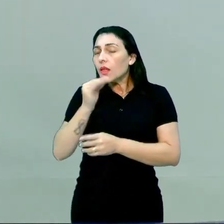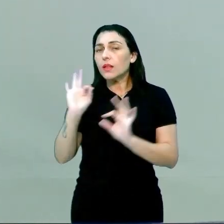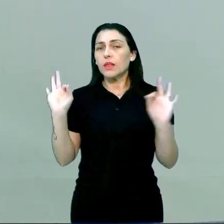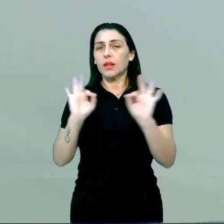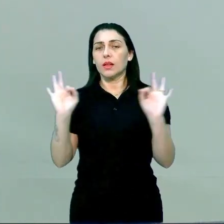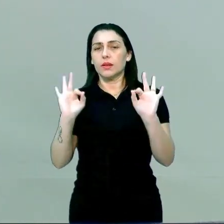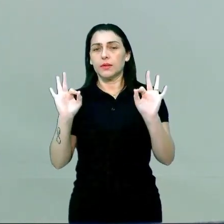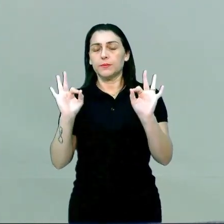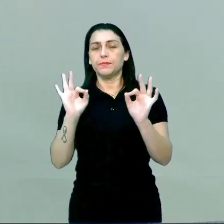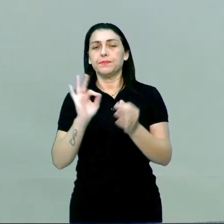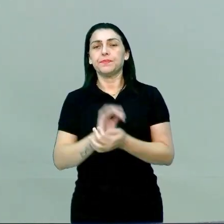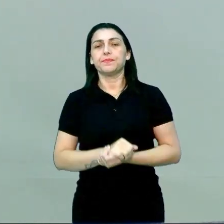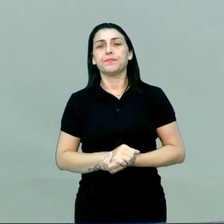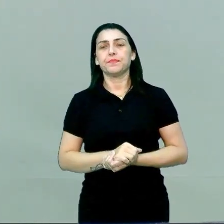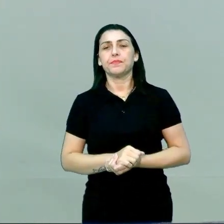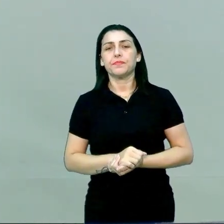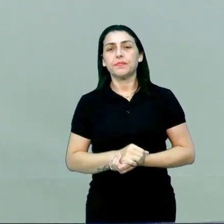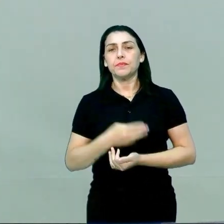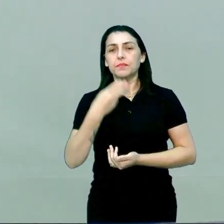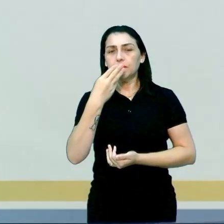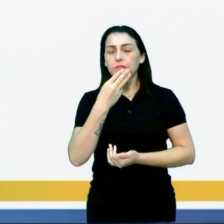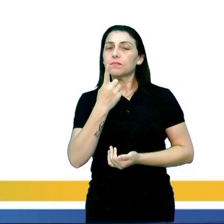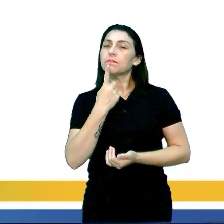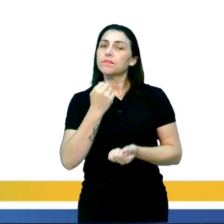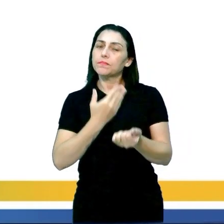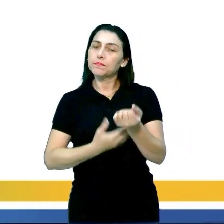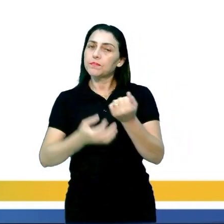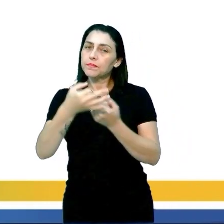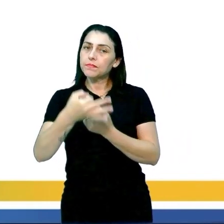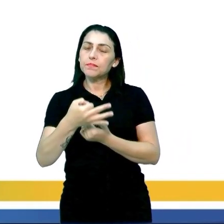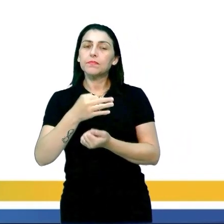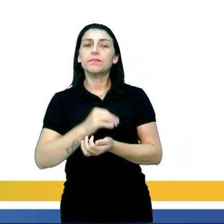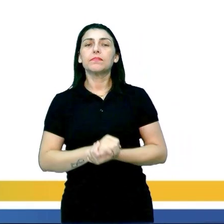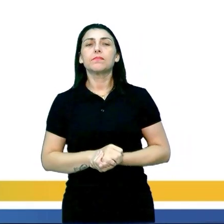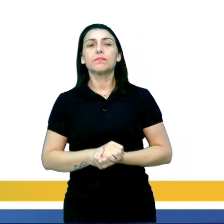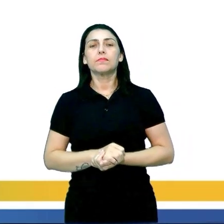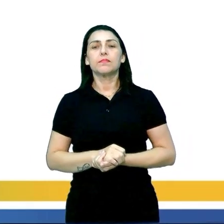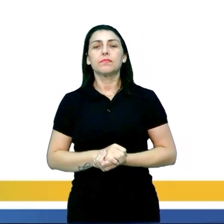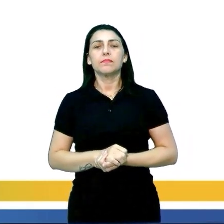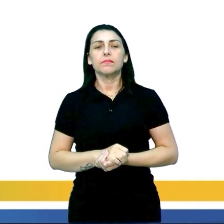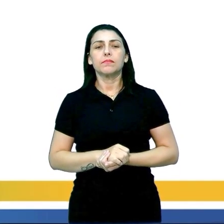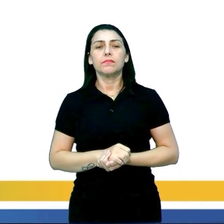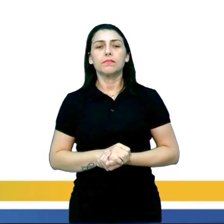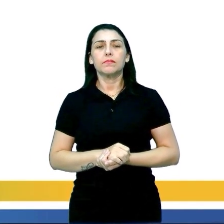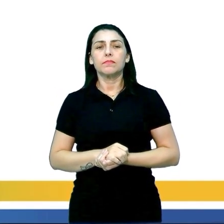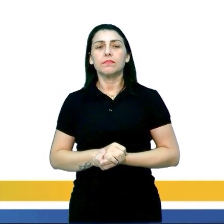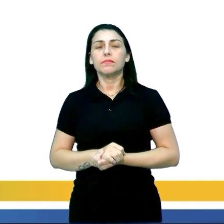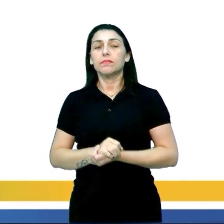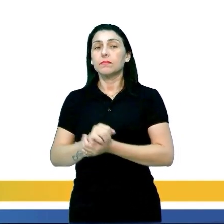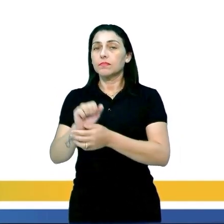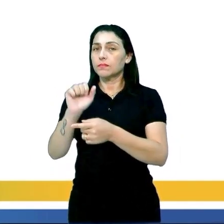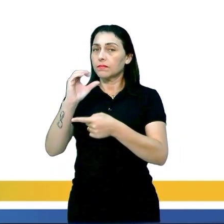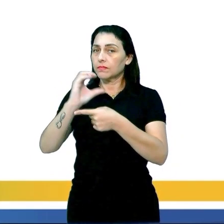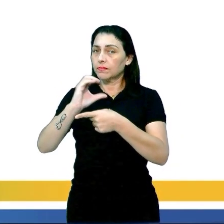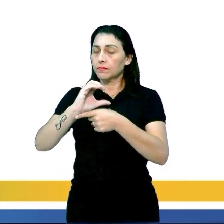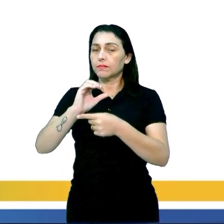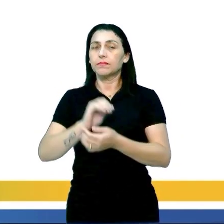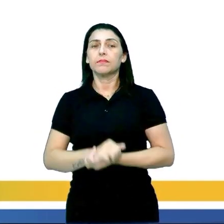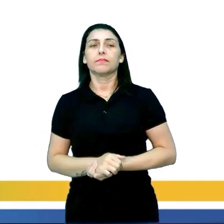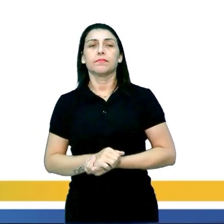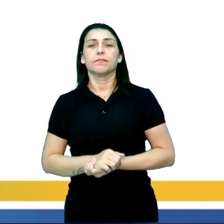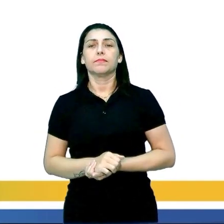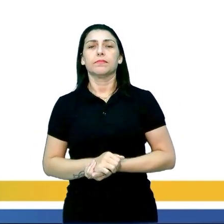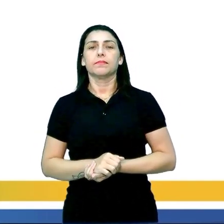porque não está a ver com o nível de glicose do sangue. Tá certo? Então, a alternativa correta é a alternativa C, tá?